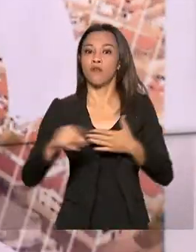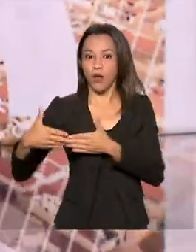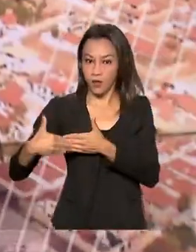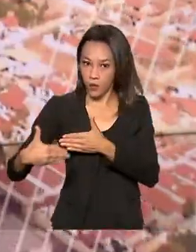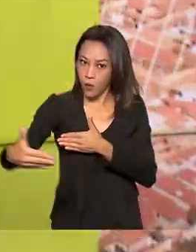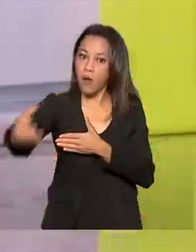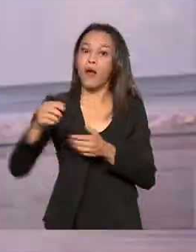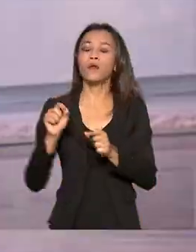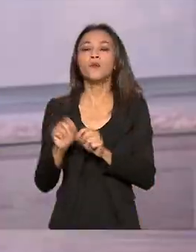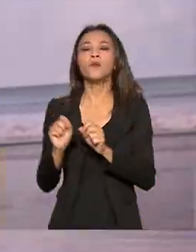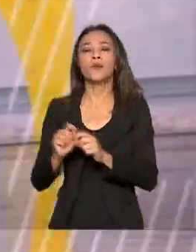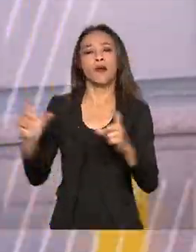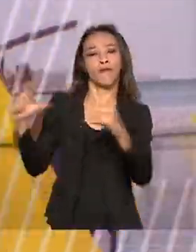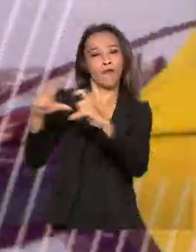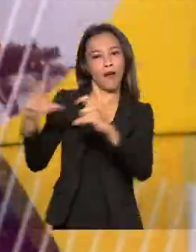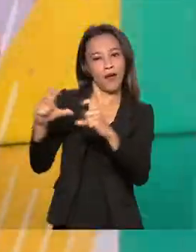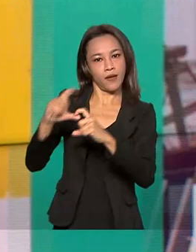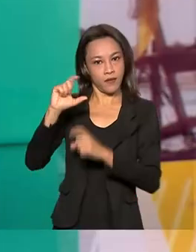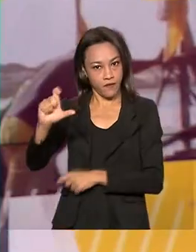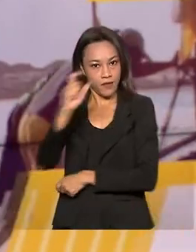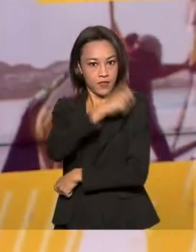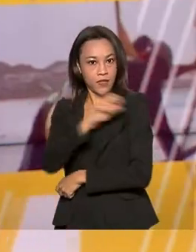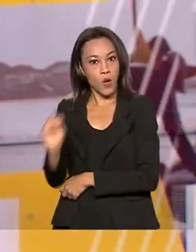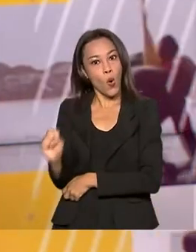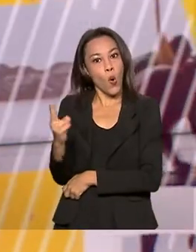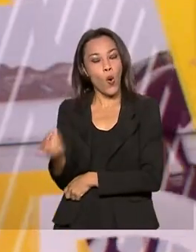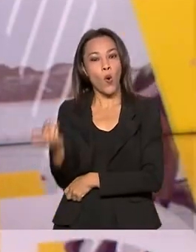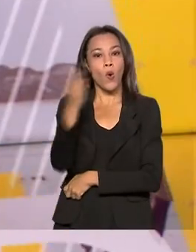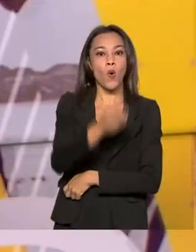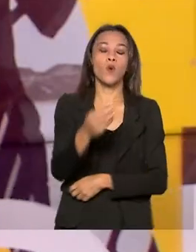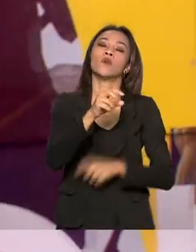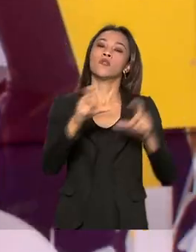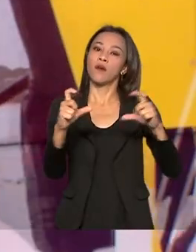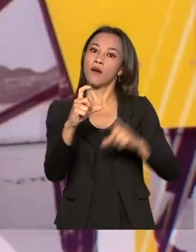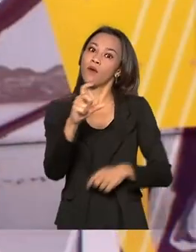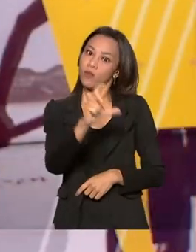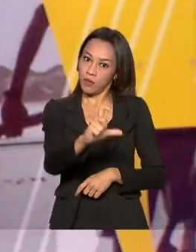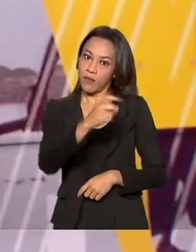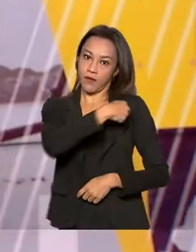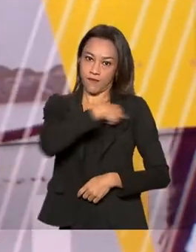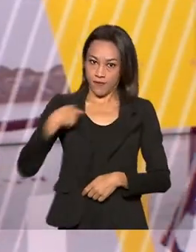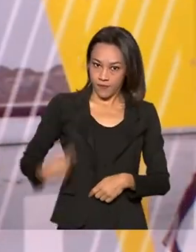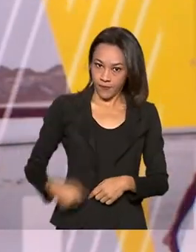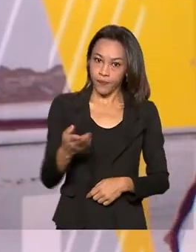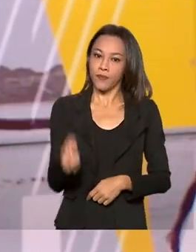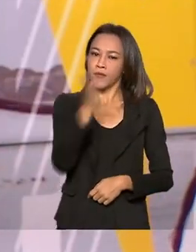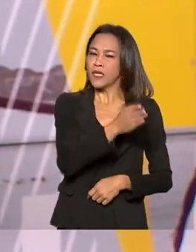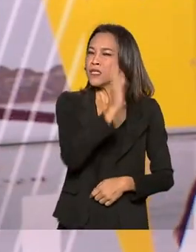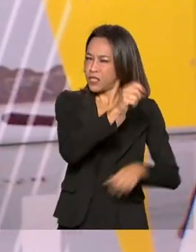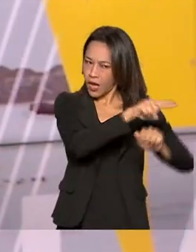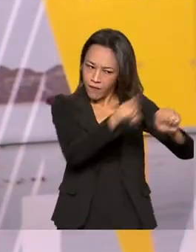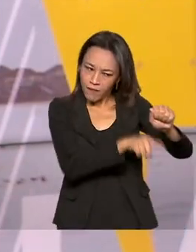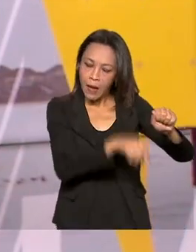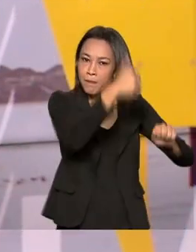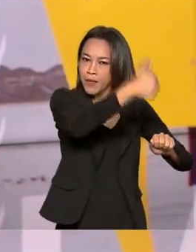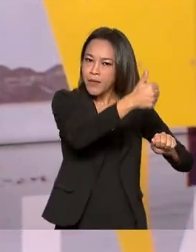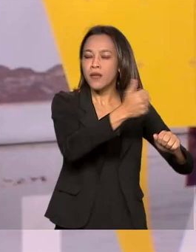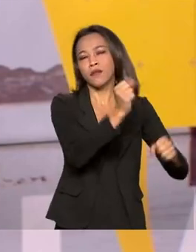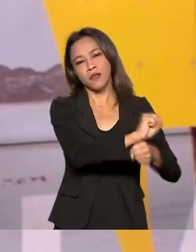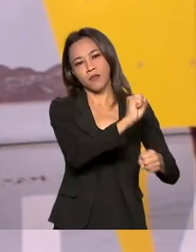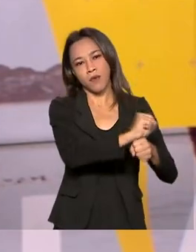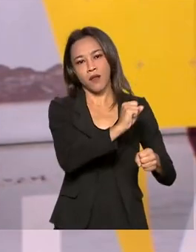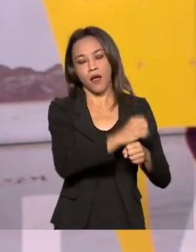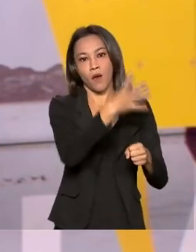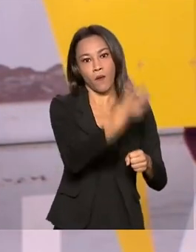da Pfizer ou a Coronavac. No caso das grávidas que já tomaram a primeira dose da AstraZeneca, a orientação é esperar 45